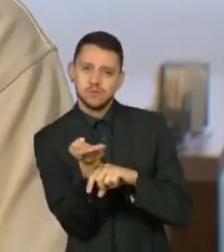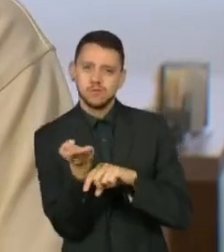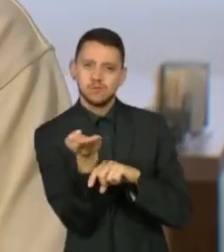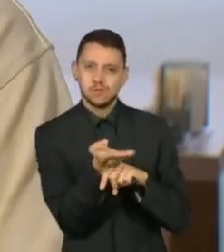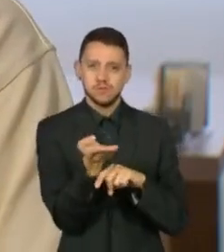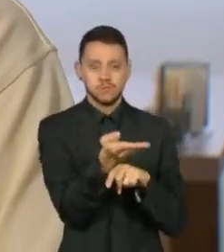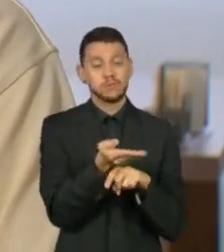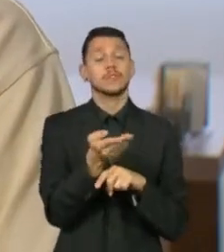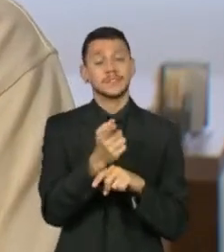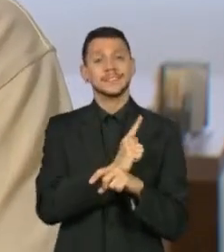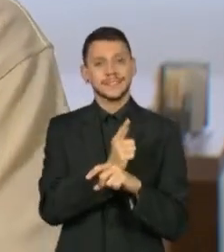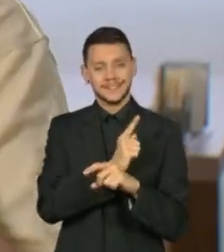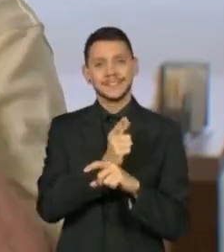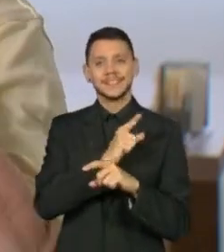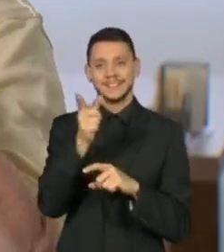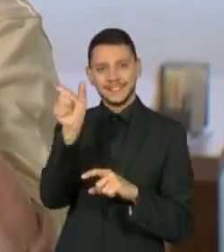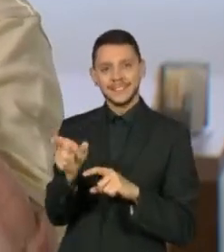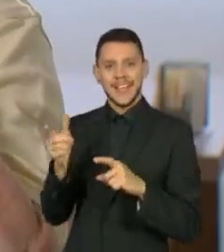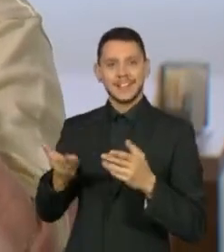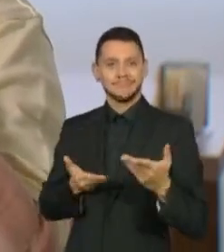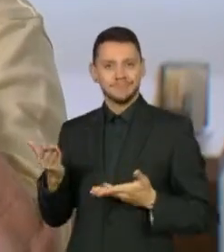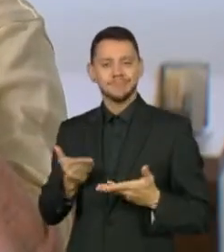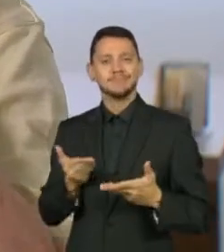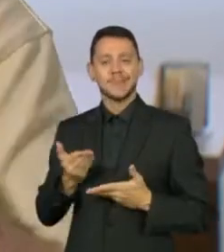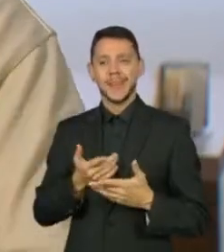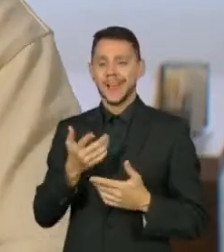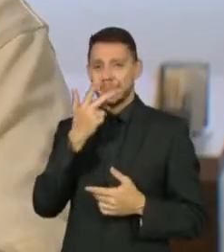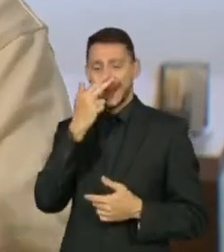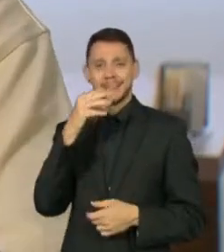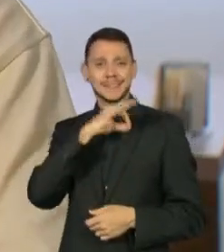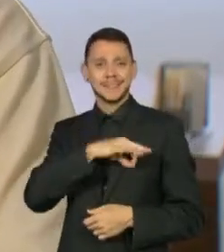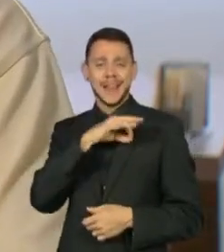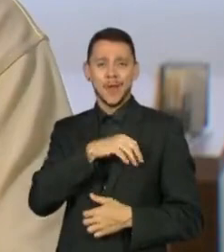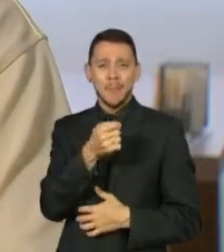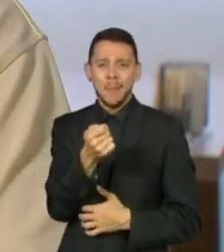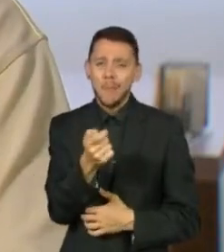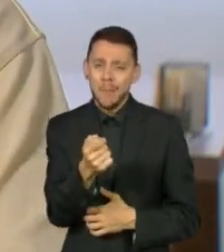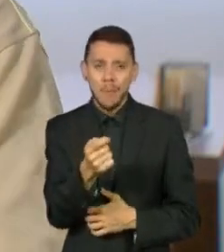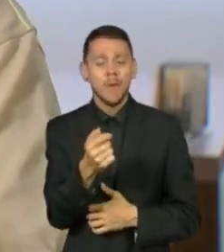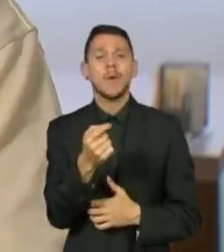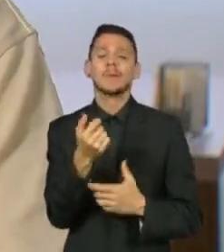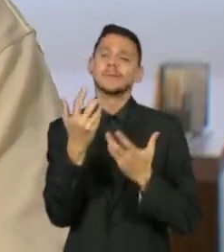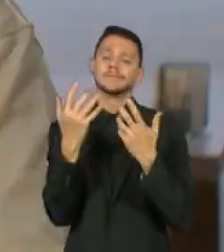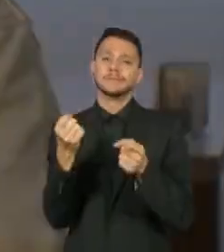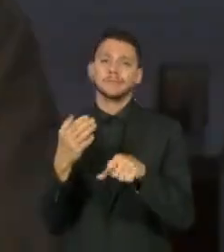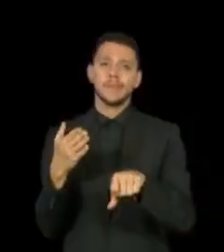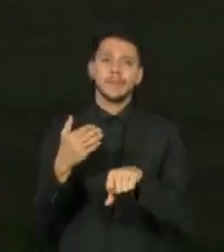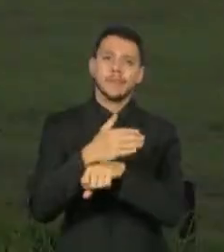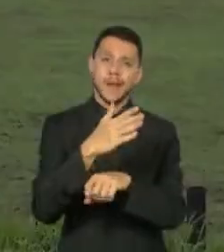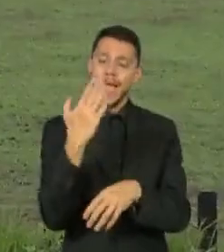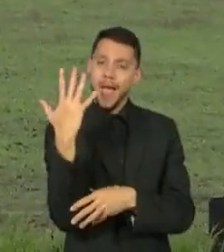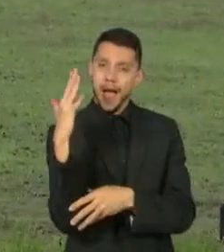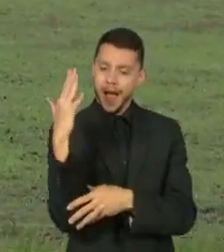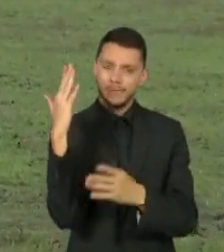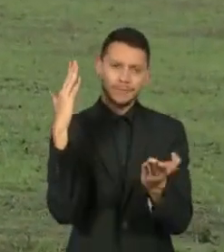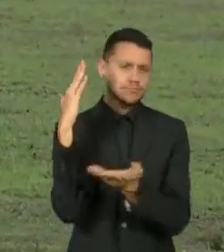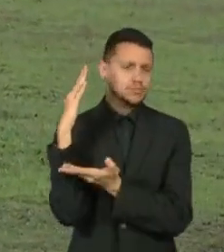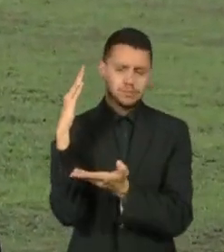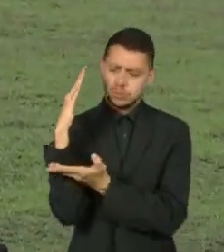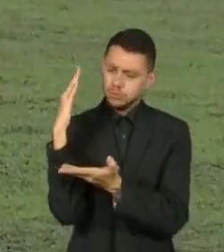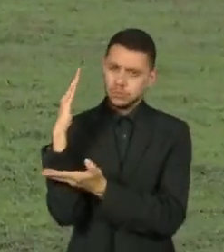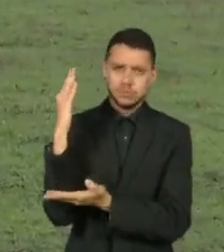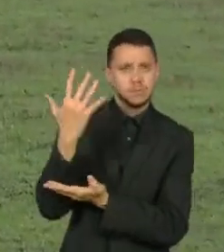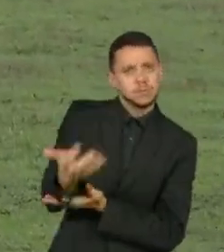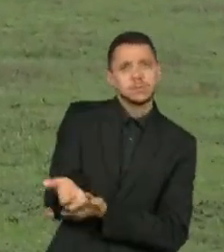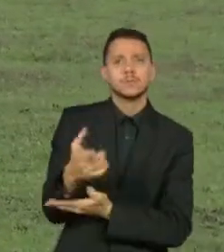ganham semi-escravizados quase, que ganham salário mínimo. E que vão e grilam e abrem e desmatam todas essas terras.